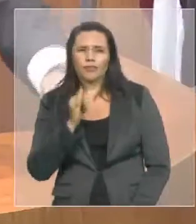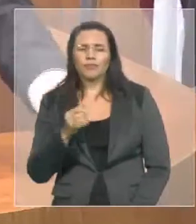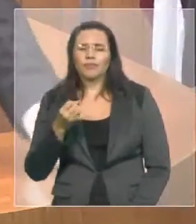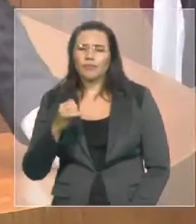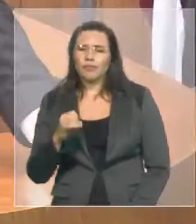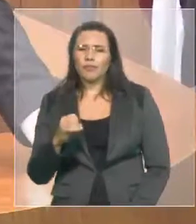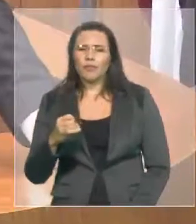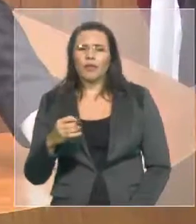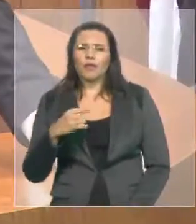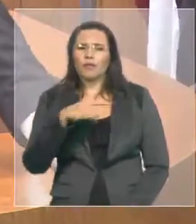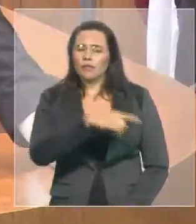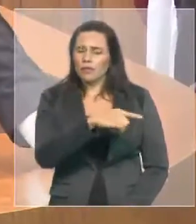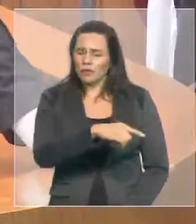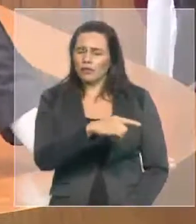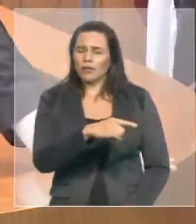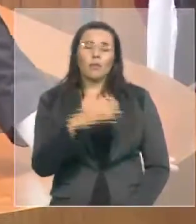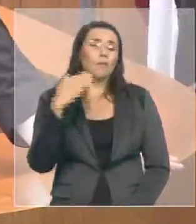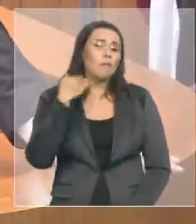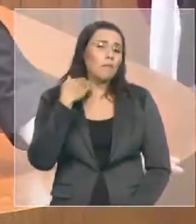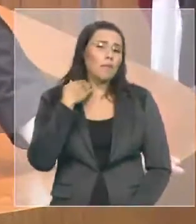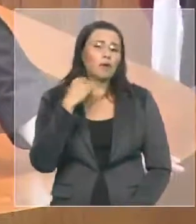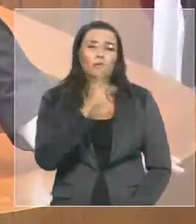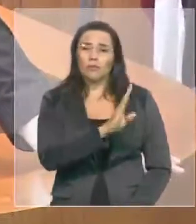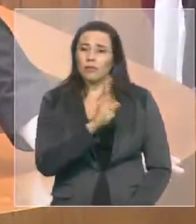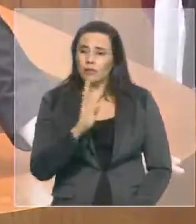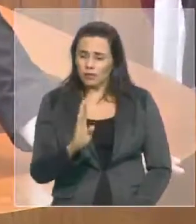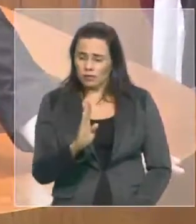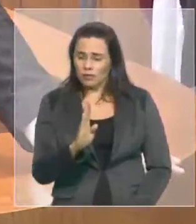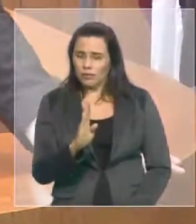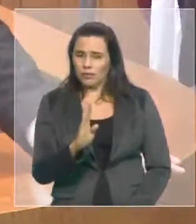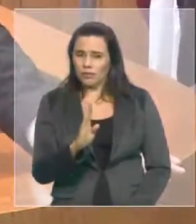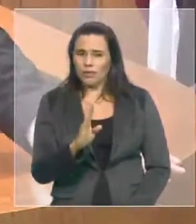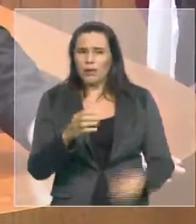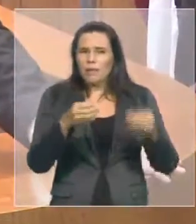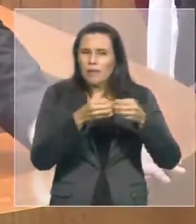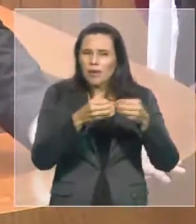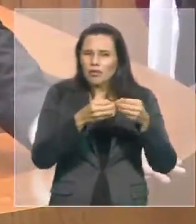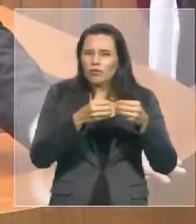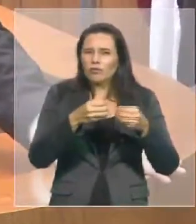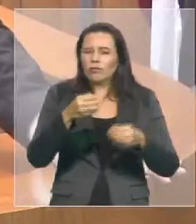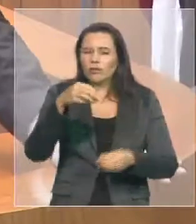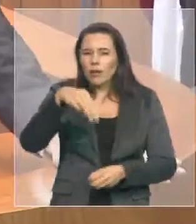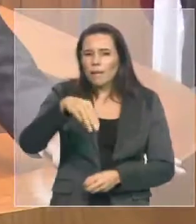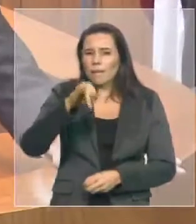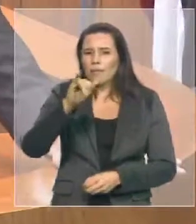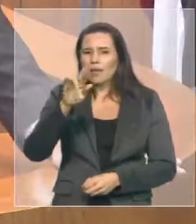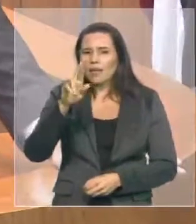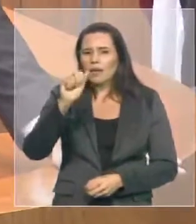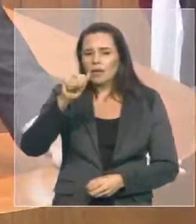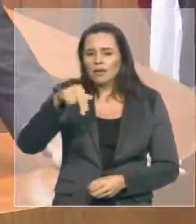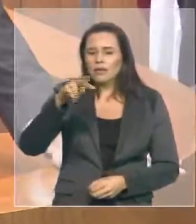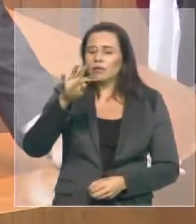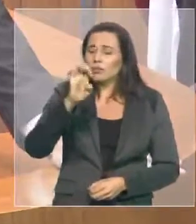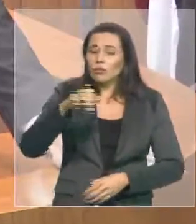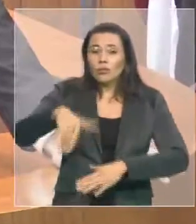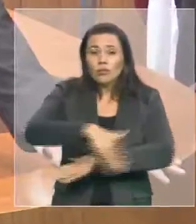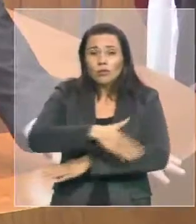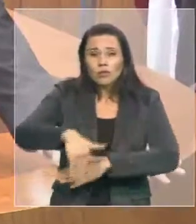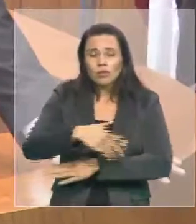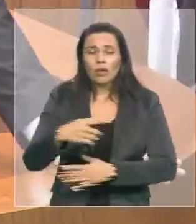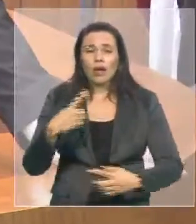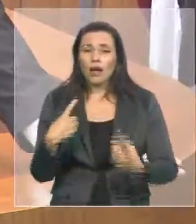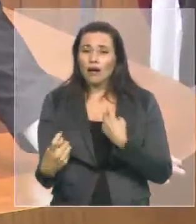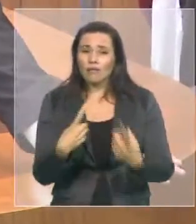na Agência do Banco do Brasil, se você for às sete da noite, ou aqui na Avenida dos Holandeses, não existe um